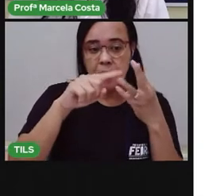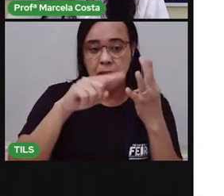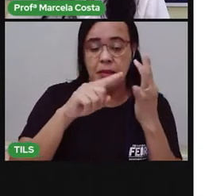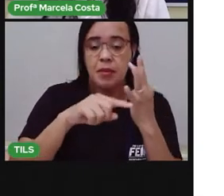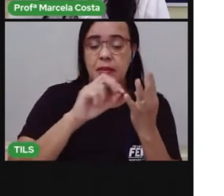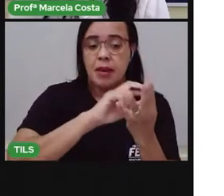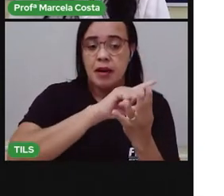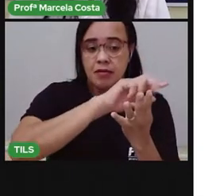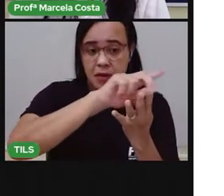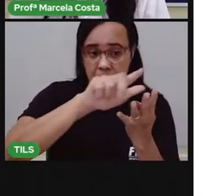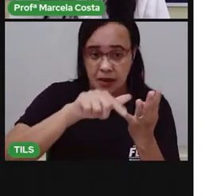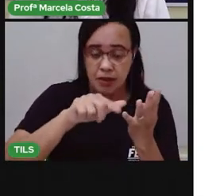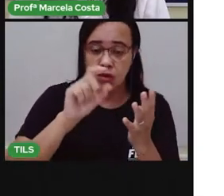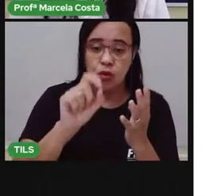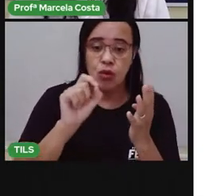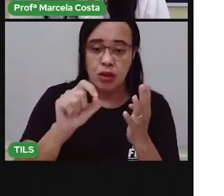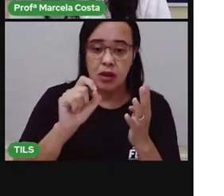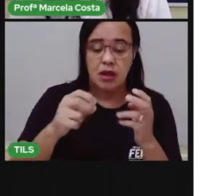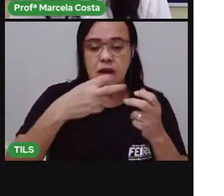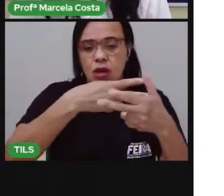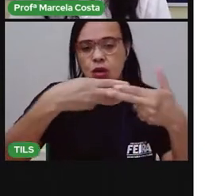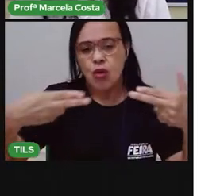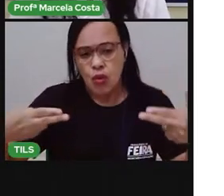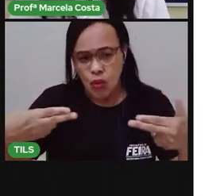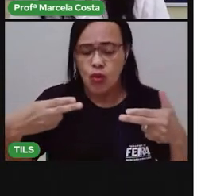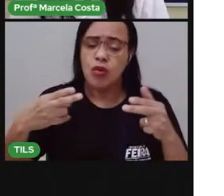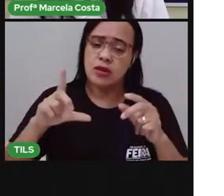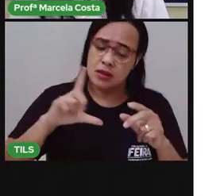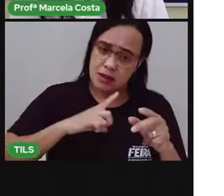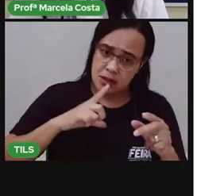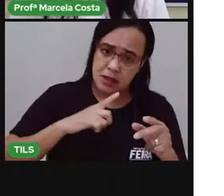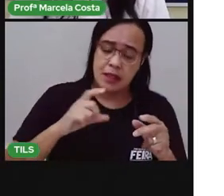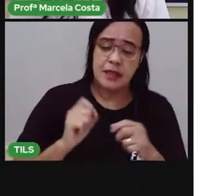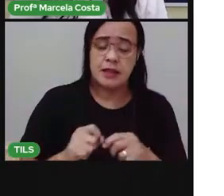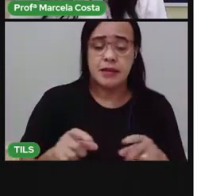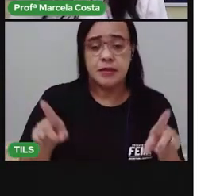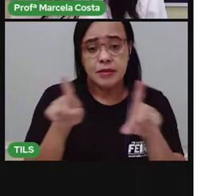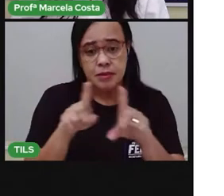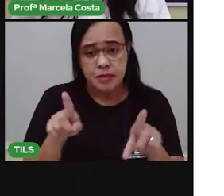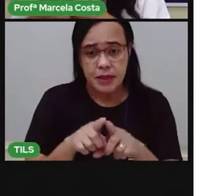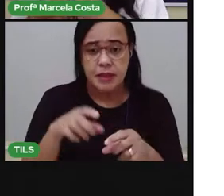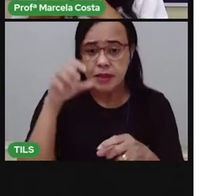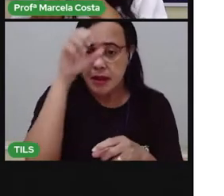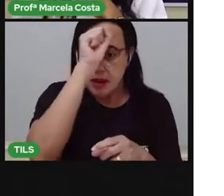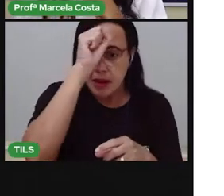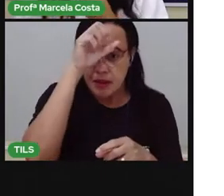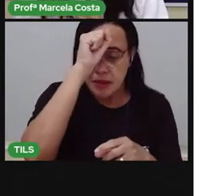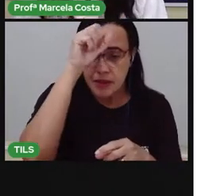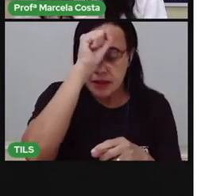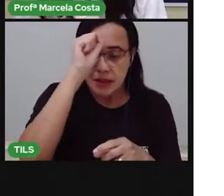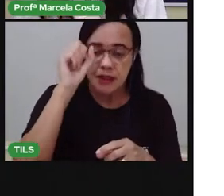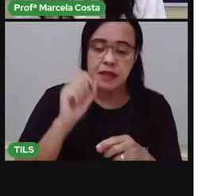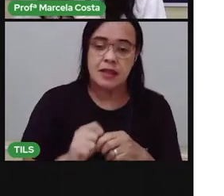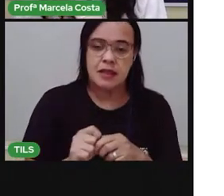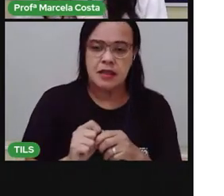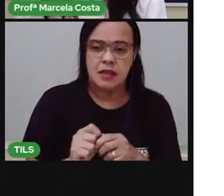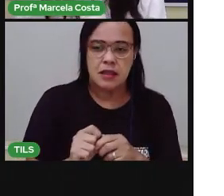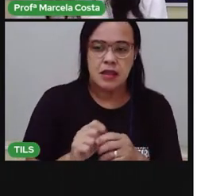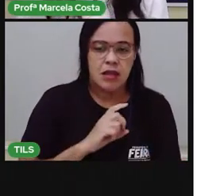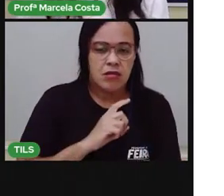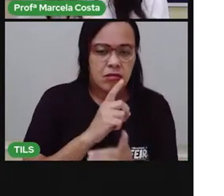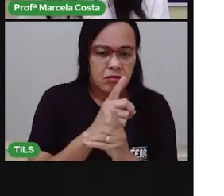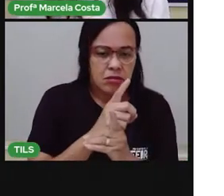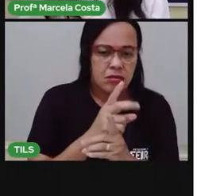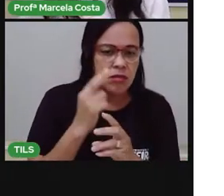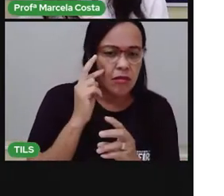objetos. Você também vai aprender a reconhecer